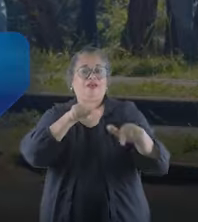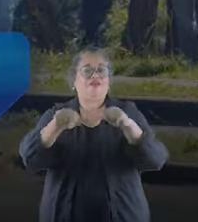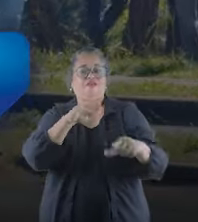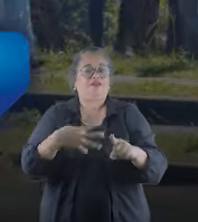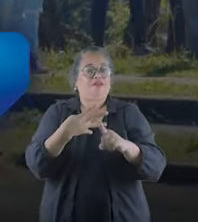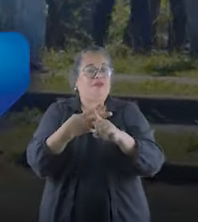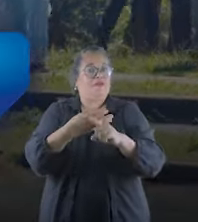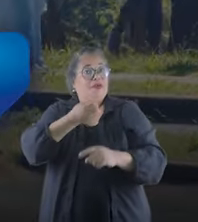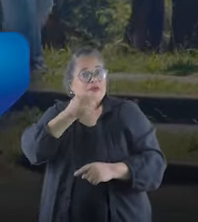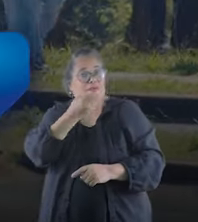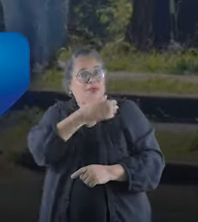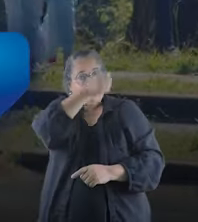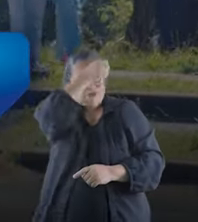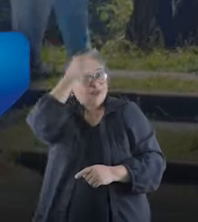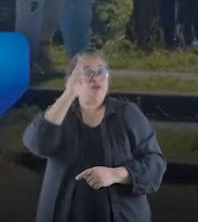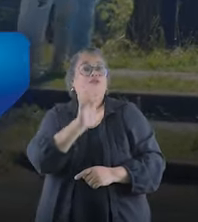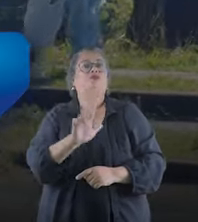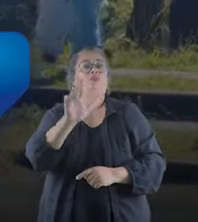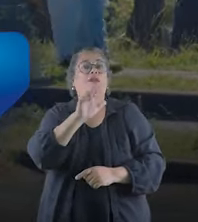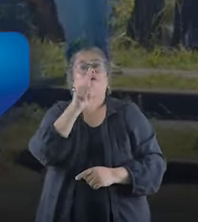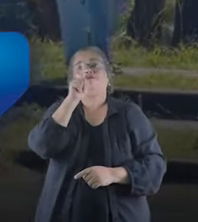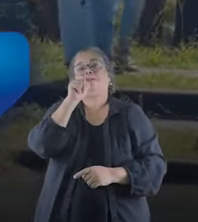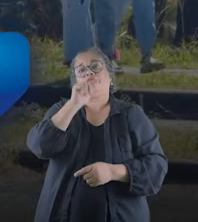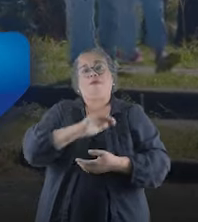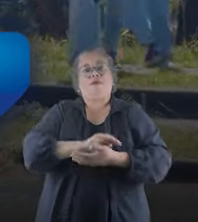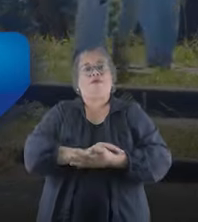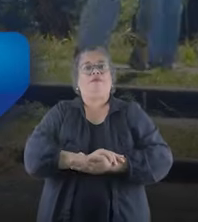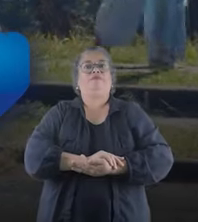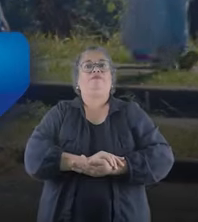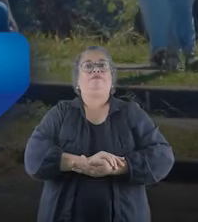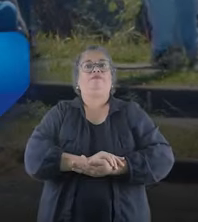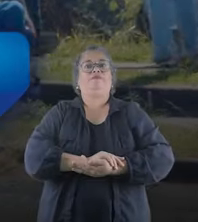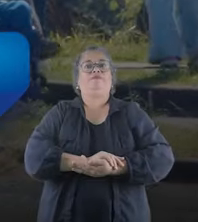Isso é fazer mais, fazer bem. Prefeitura de Uberlândia e DEMAI.